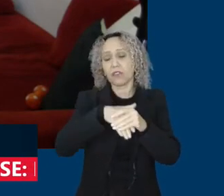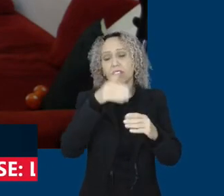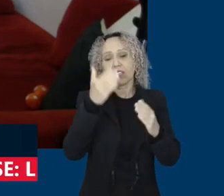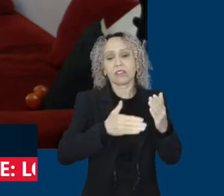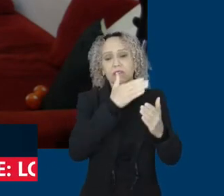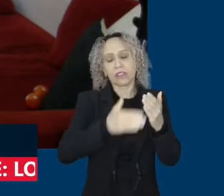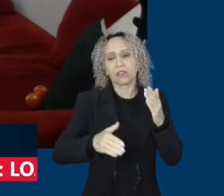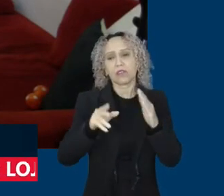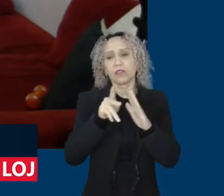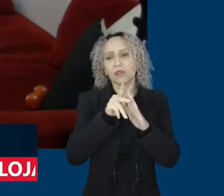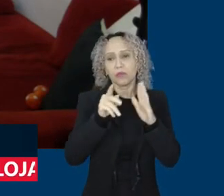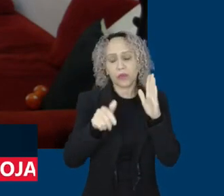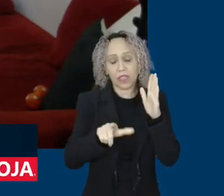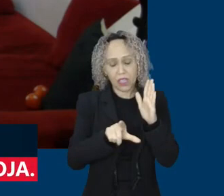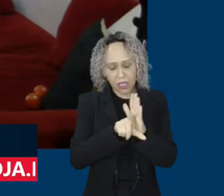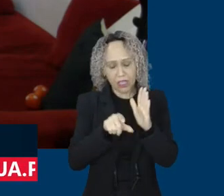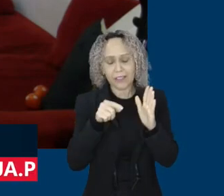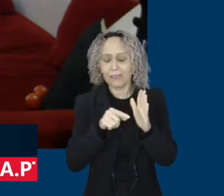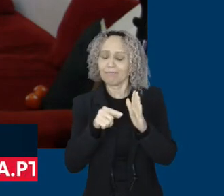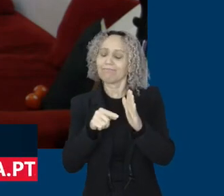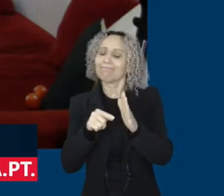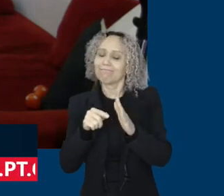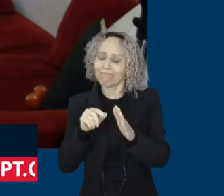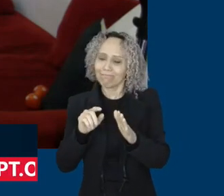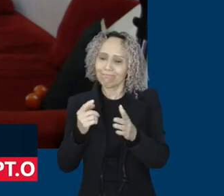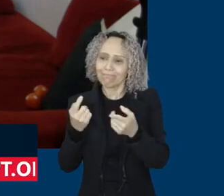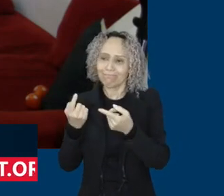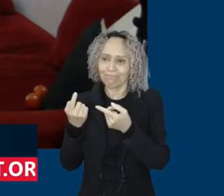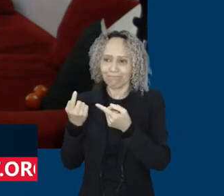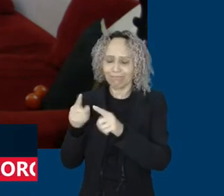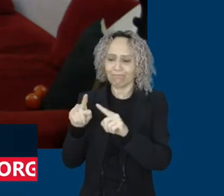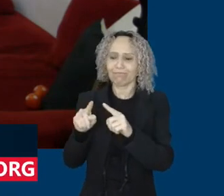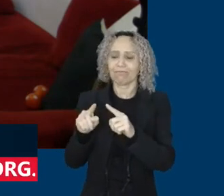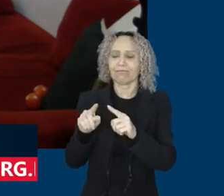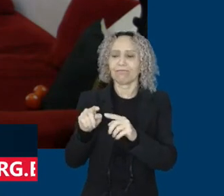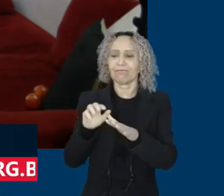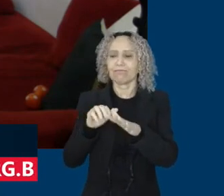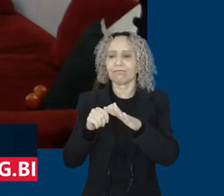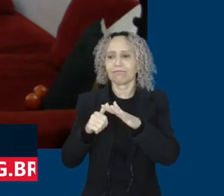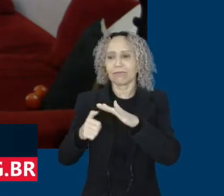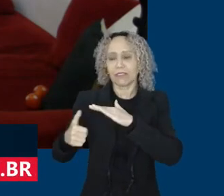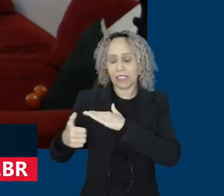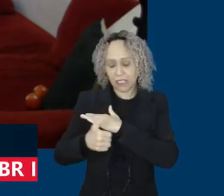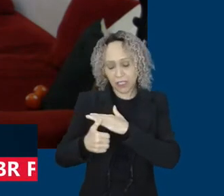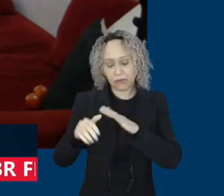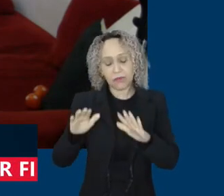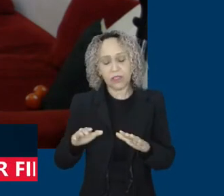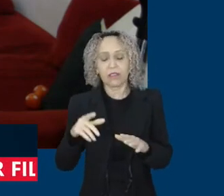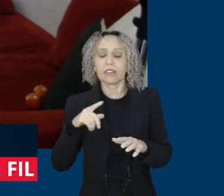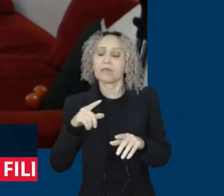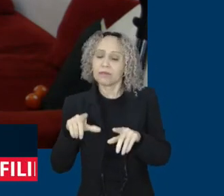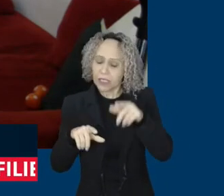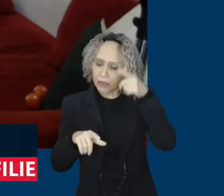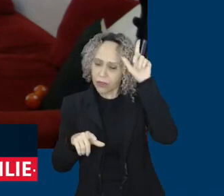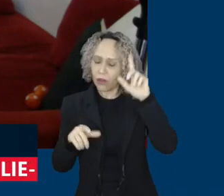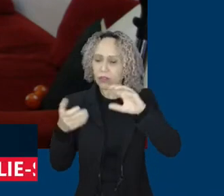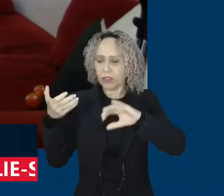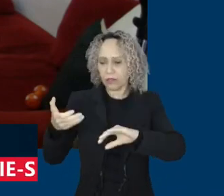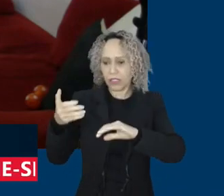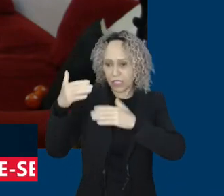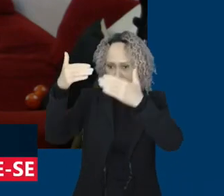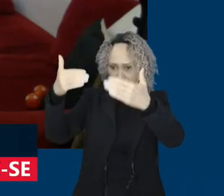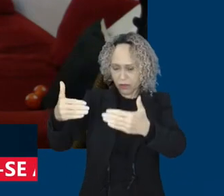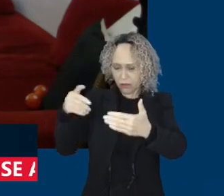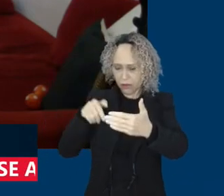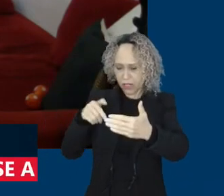que foram assassinadas nas escolas desde 2012 para cá, sendo que a maioria foi já no governo Bolsonaro. Então, como disse o